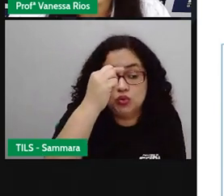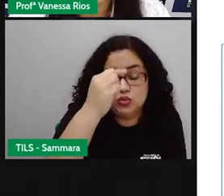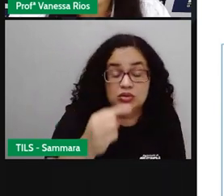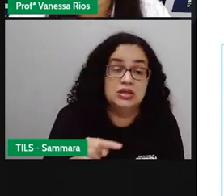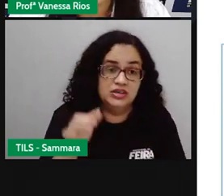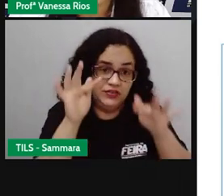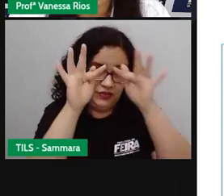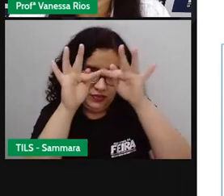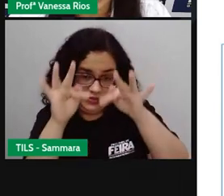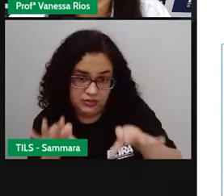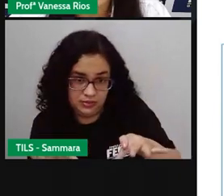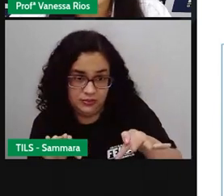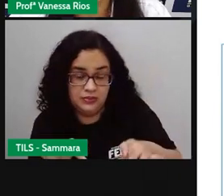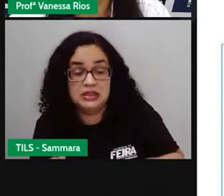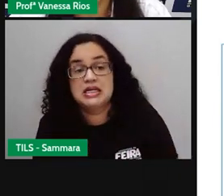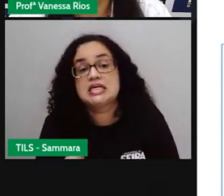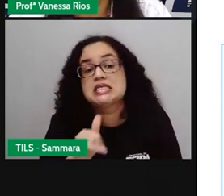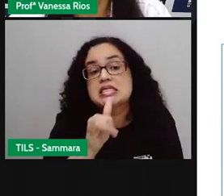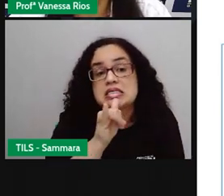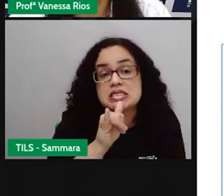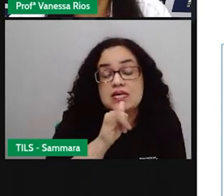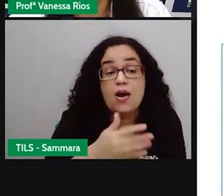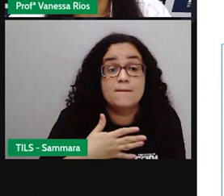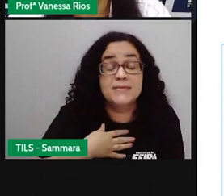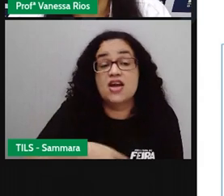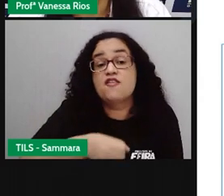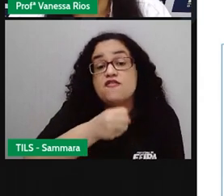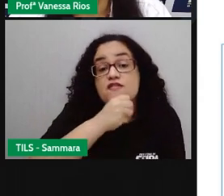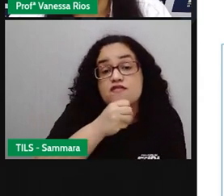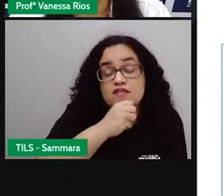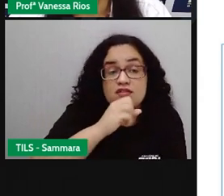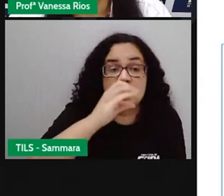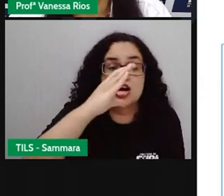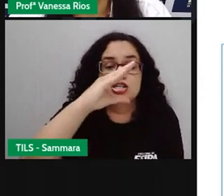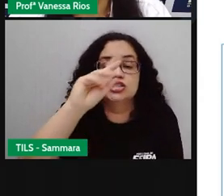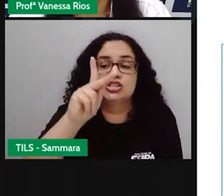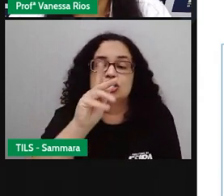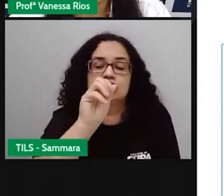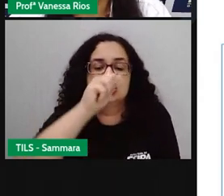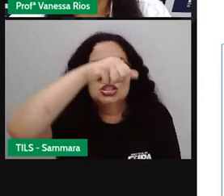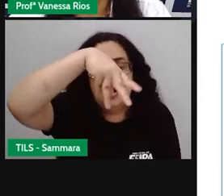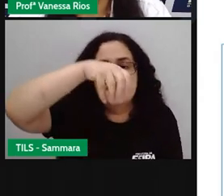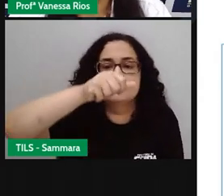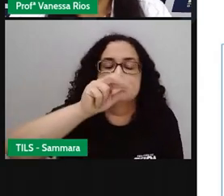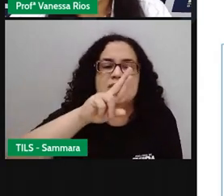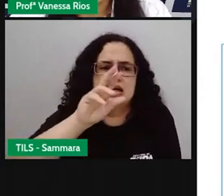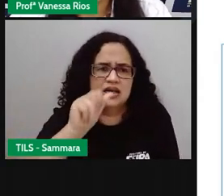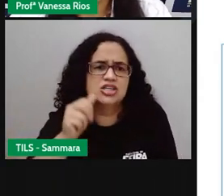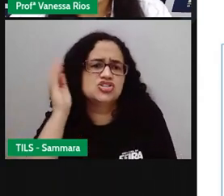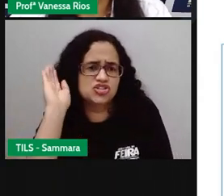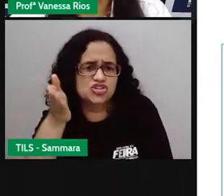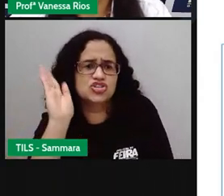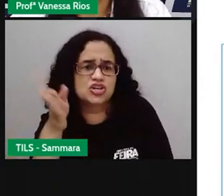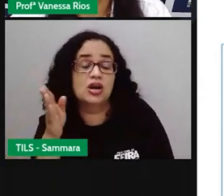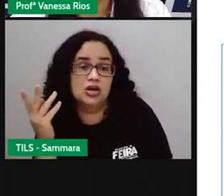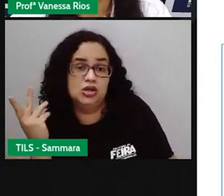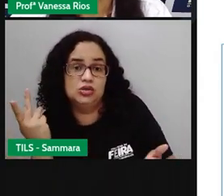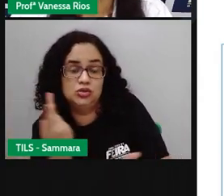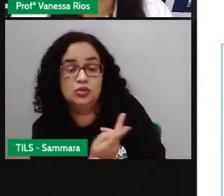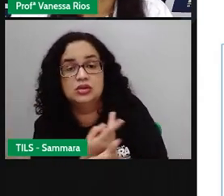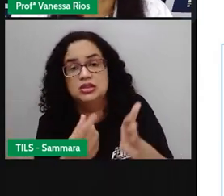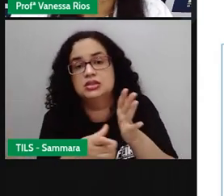finalizado. Exemplo. Minha avó me chamara. É algo que já foi realizado, né?